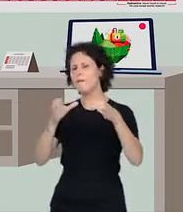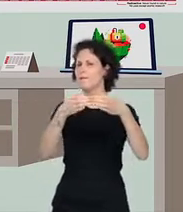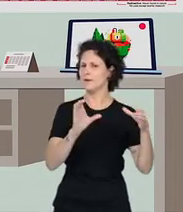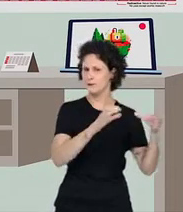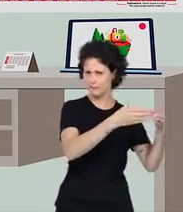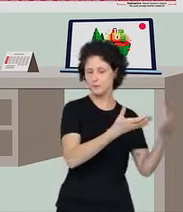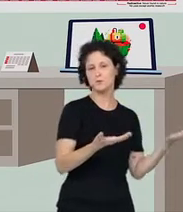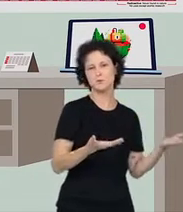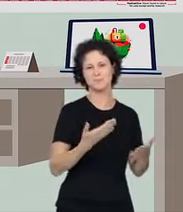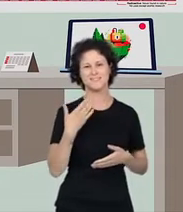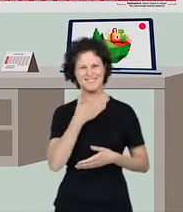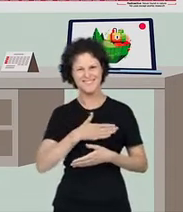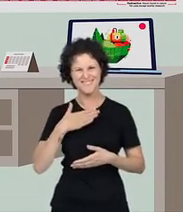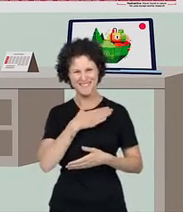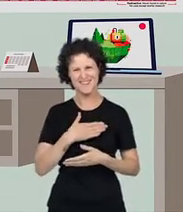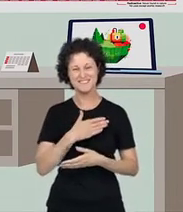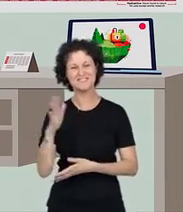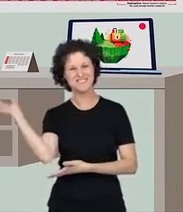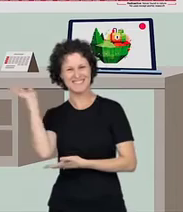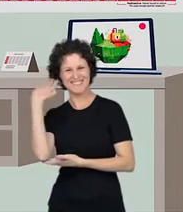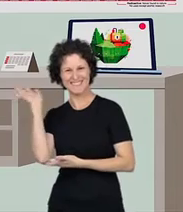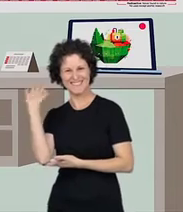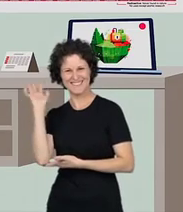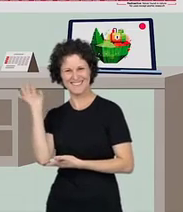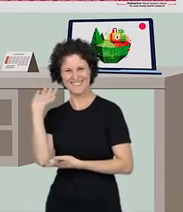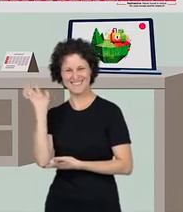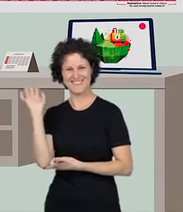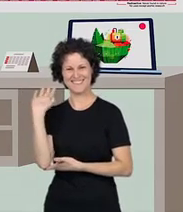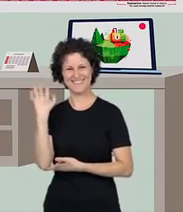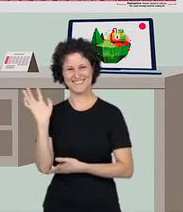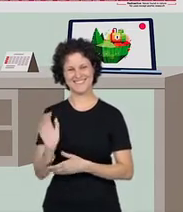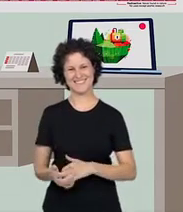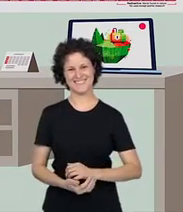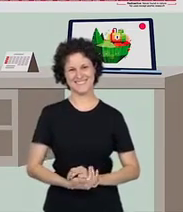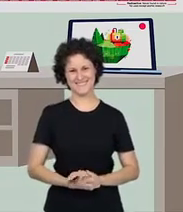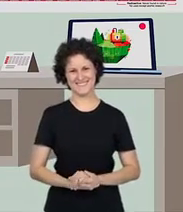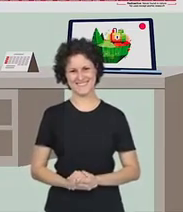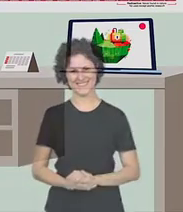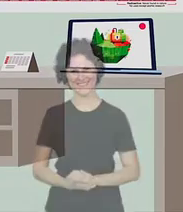é? Então, eu espero que você tenha gostado. Continue aqui o seu desafio e até a próxima!